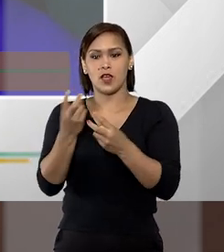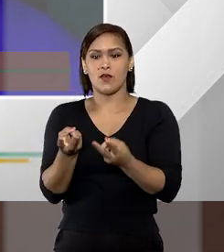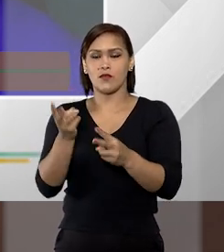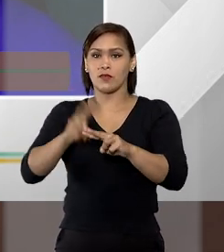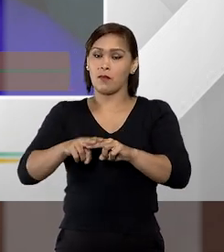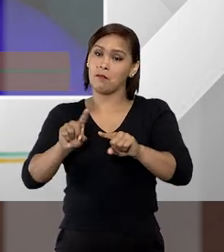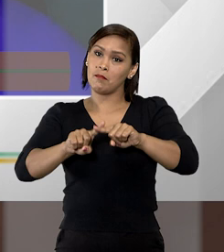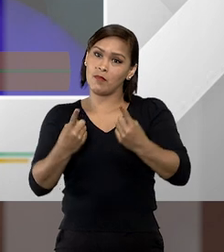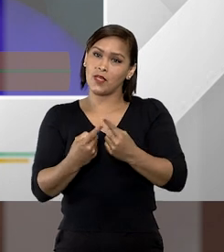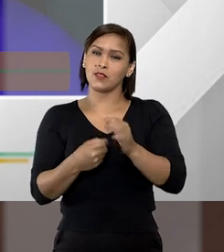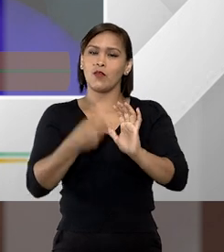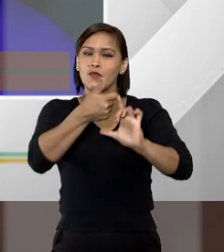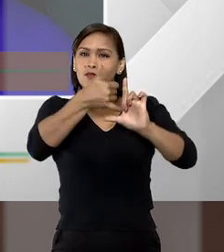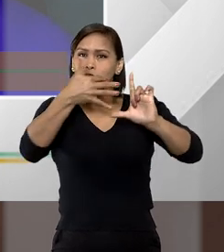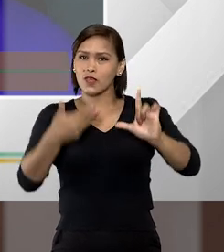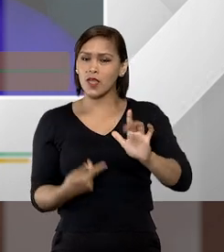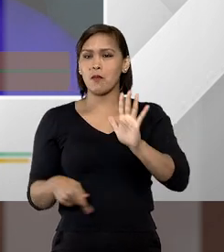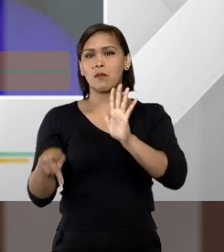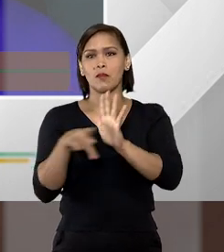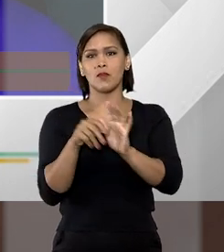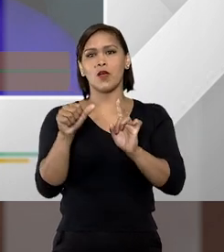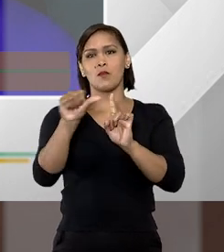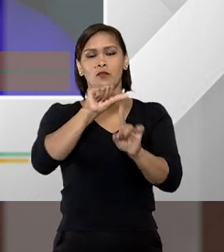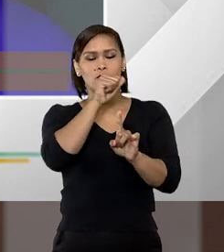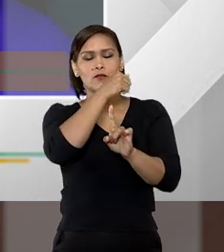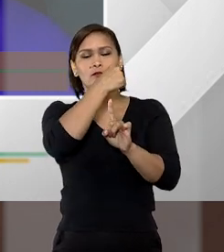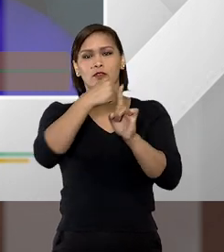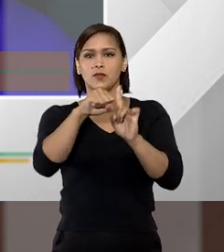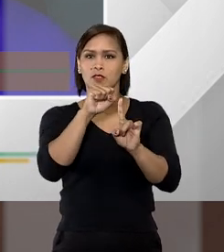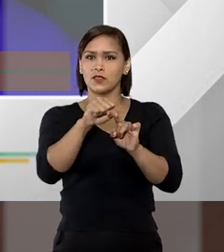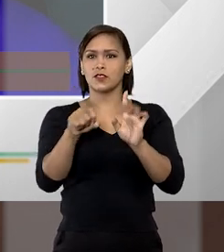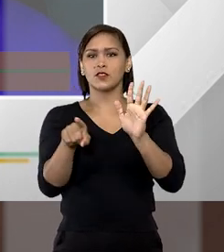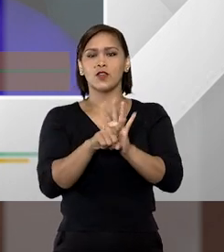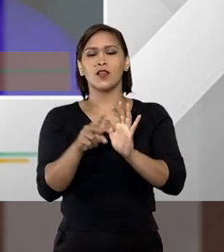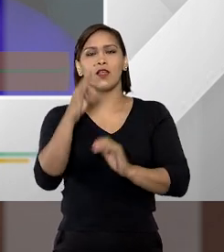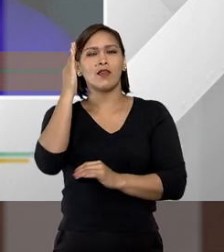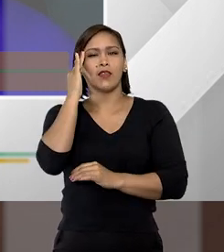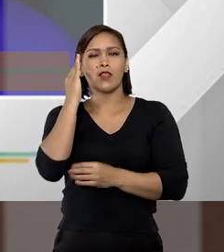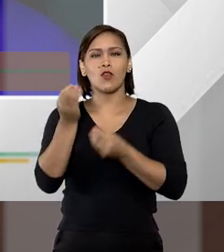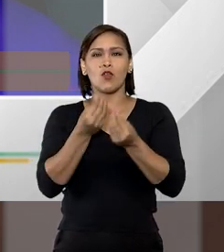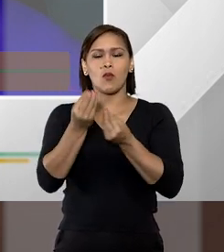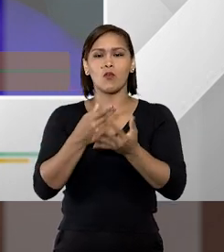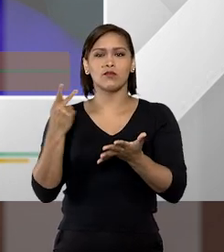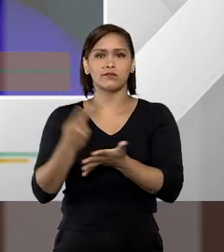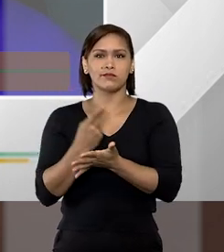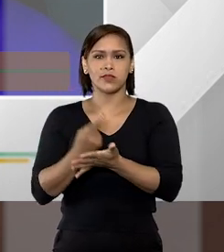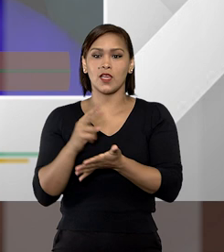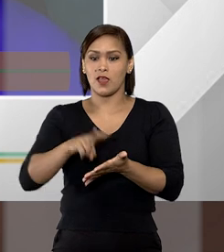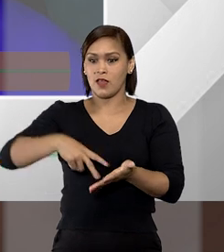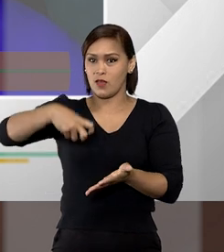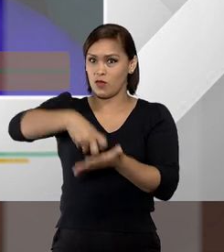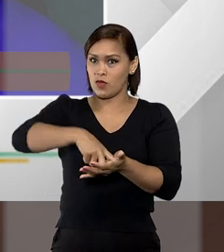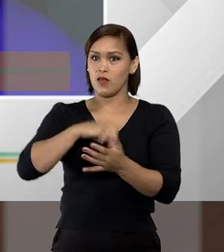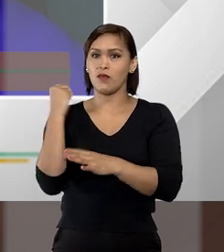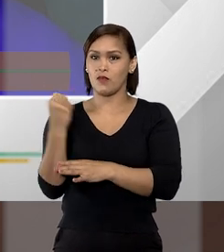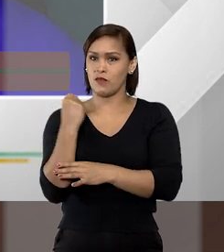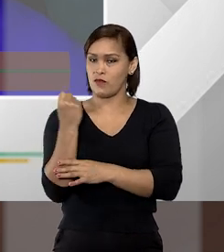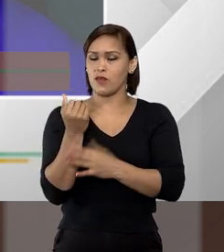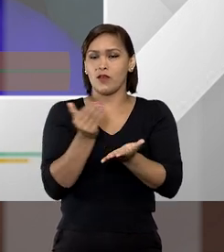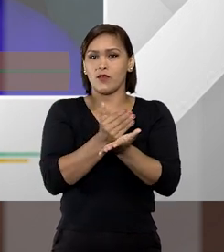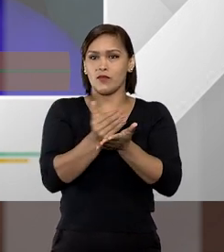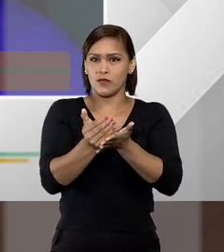Porém, quando fica caracterizado o feminicídio, o crime é considerado hediondo e a punição é mais severa,